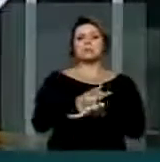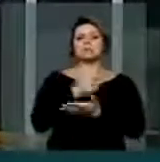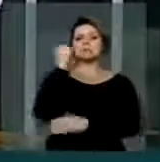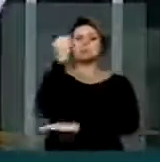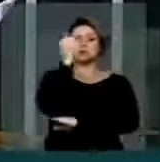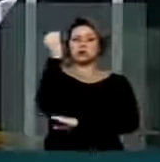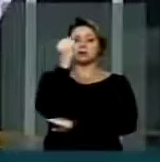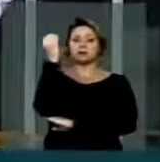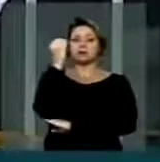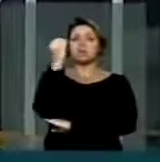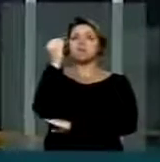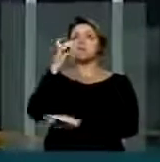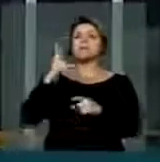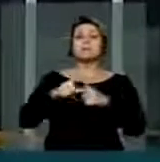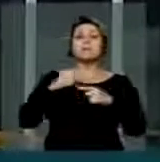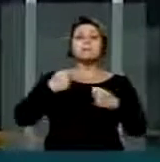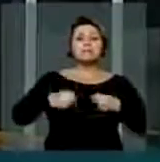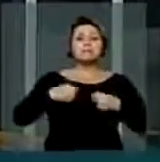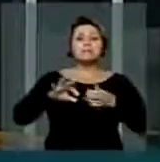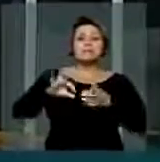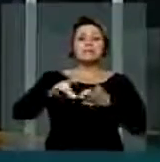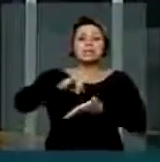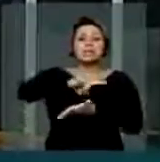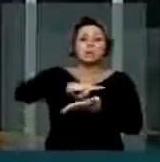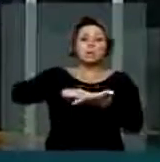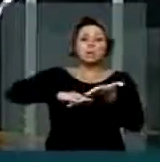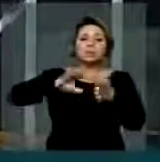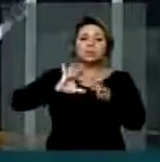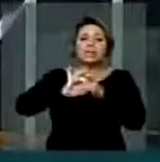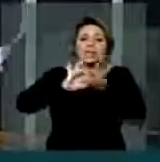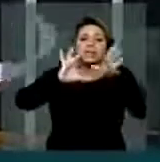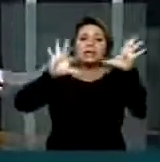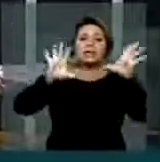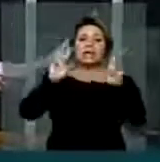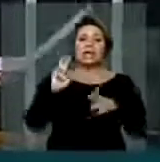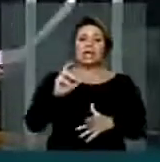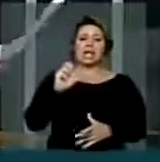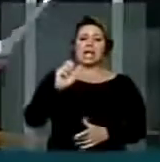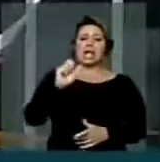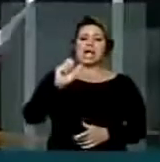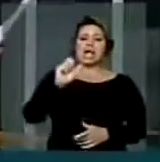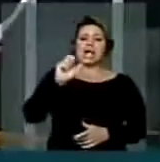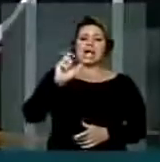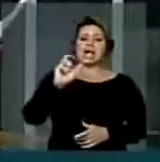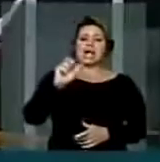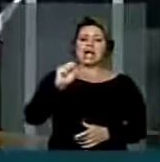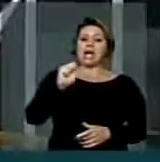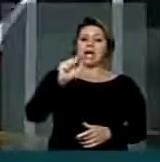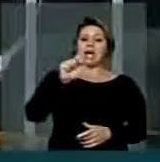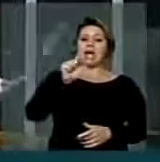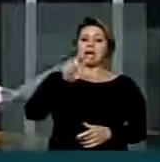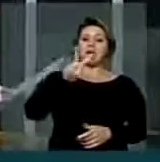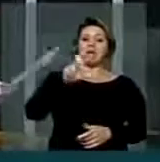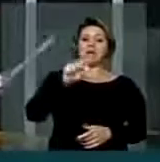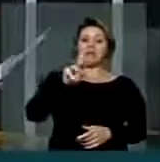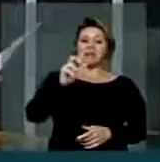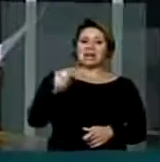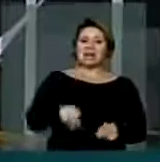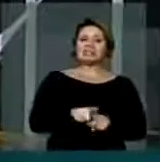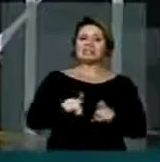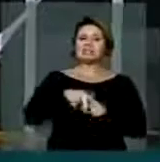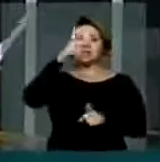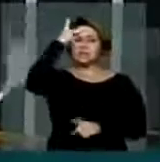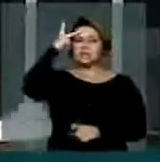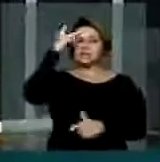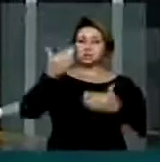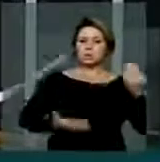desde o Ovará de funcionamento da Boate até o tratamento truculento que os seguranças reservaram aos clientes, mostraram